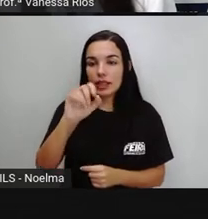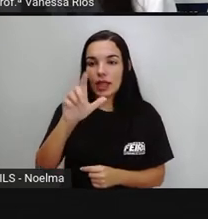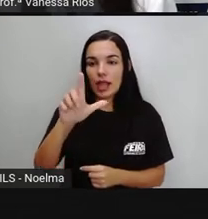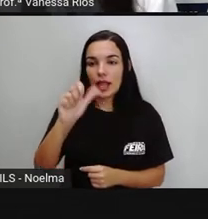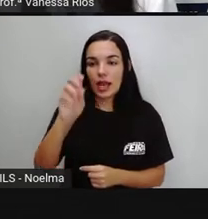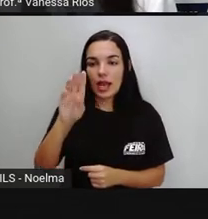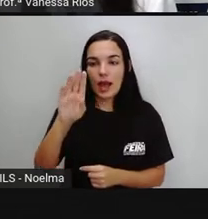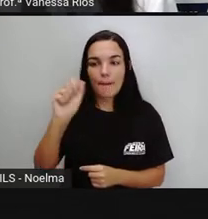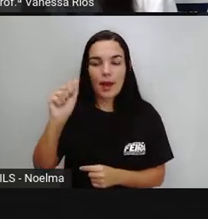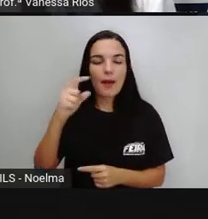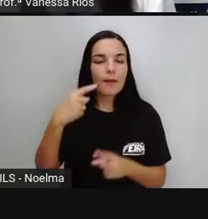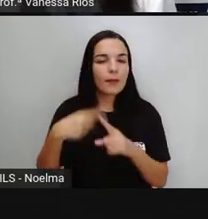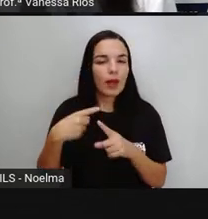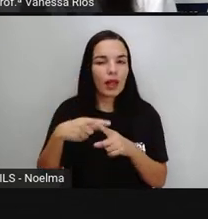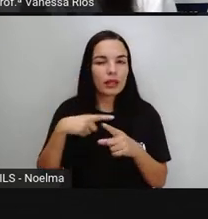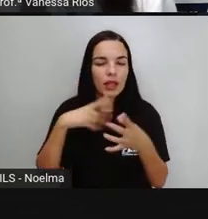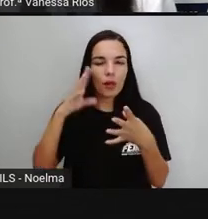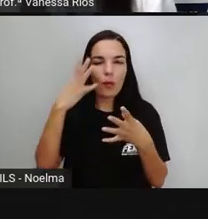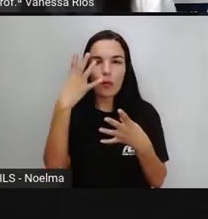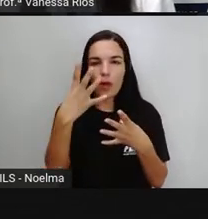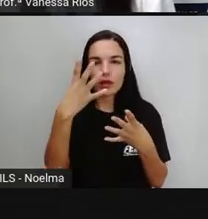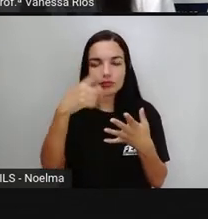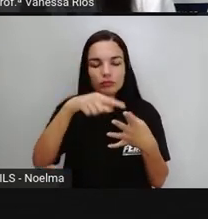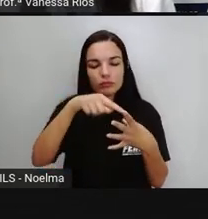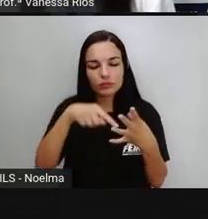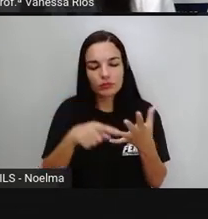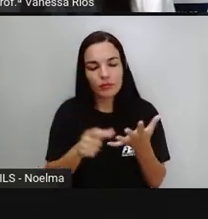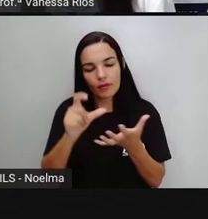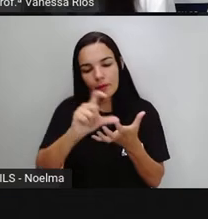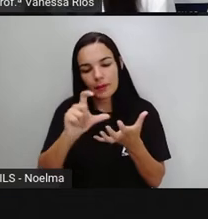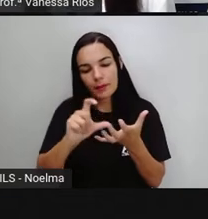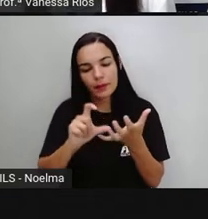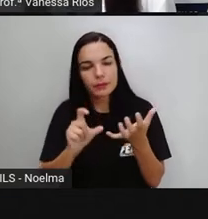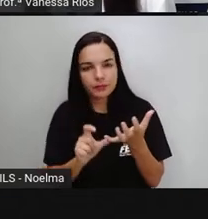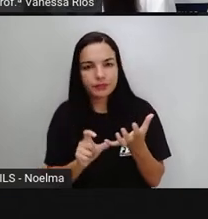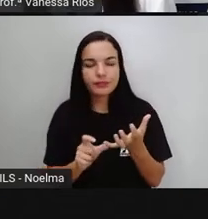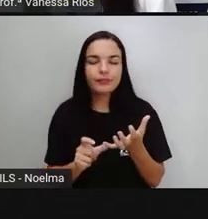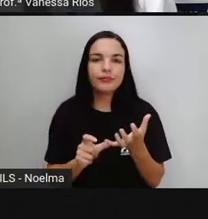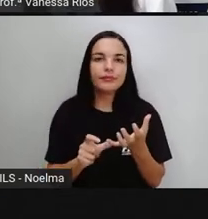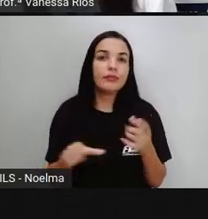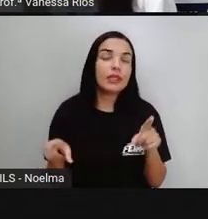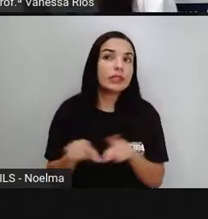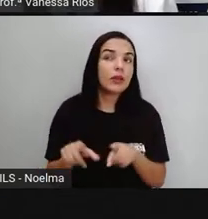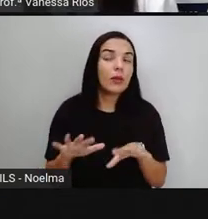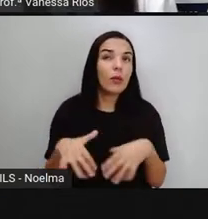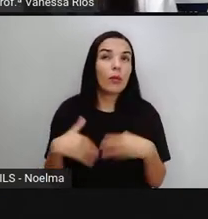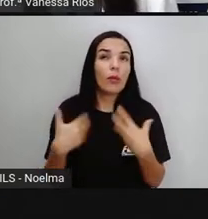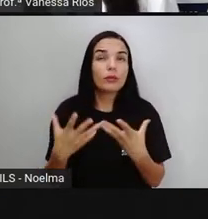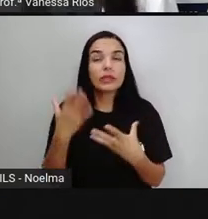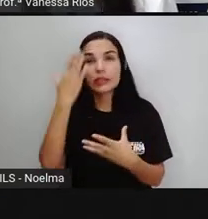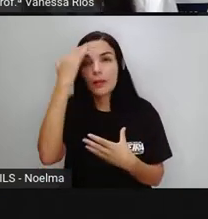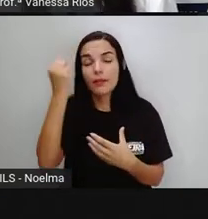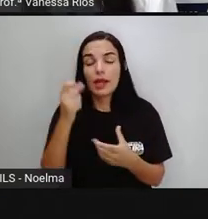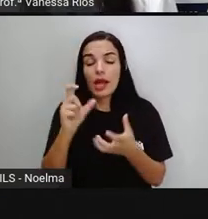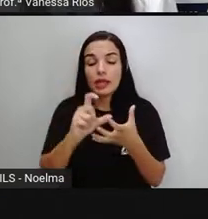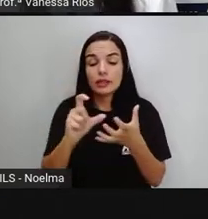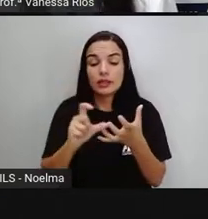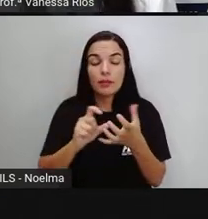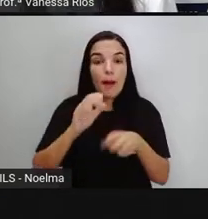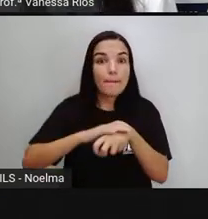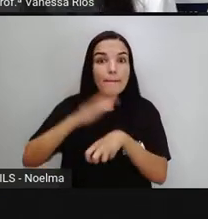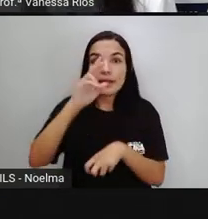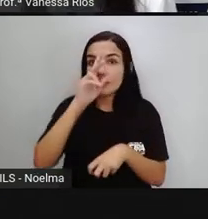sílabas. Em relação aí à classificação da sílaba tônica, a gente já